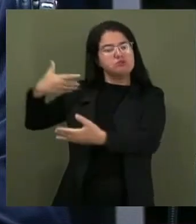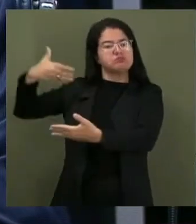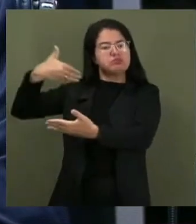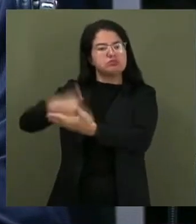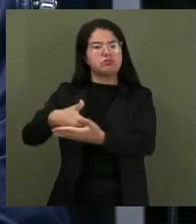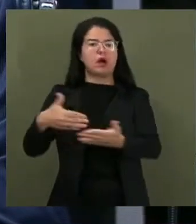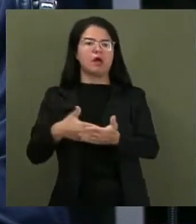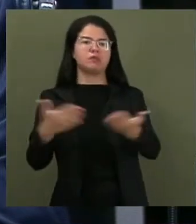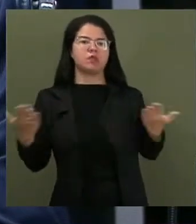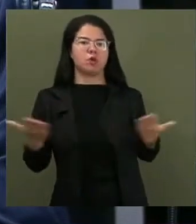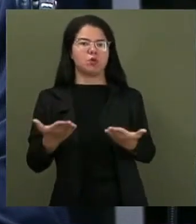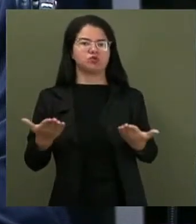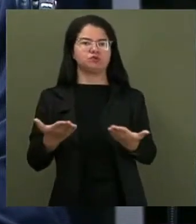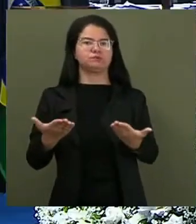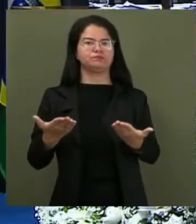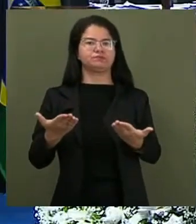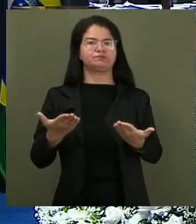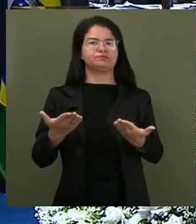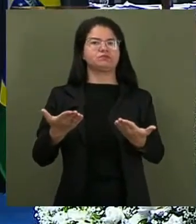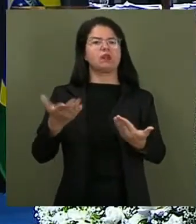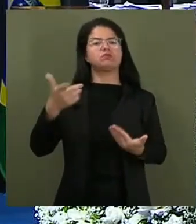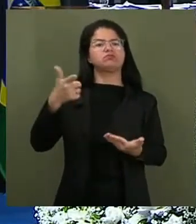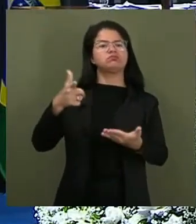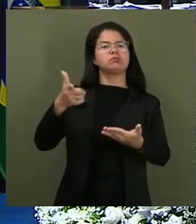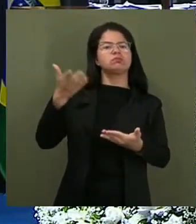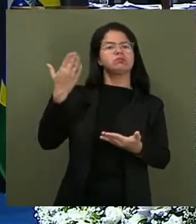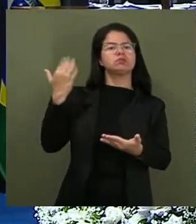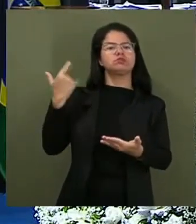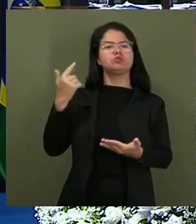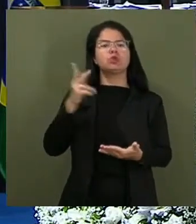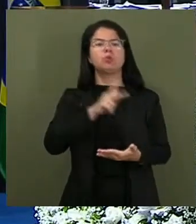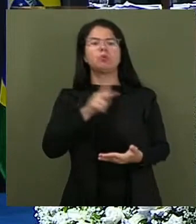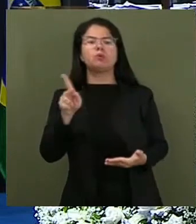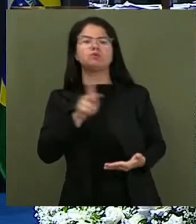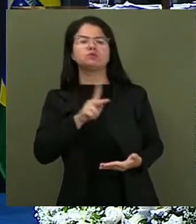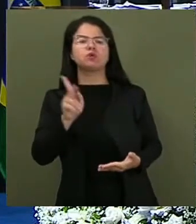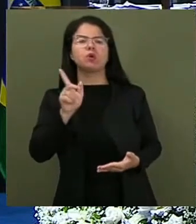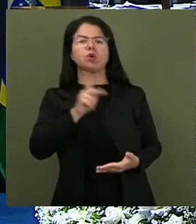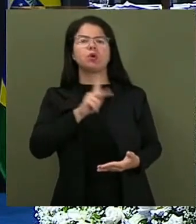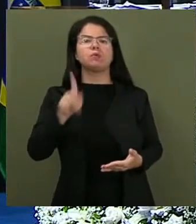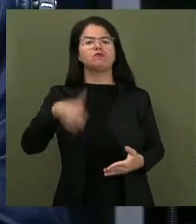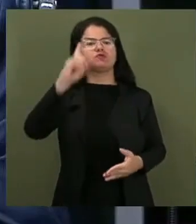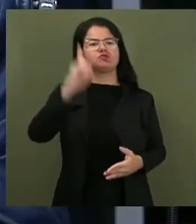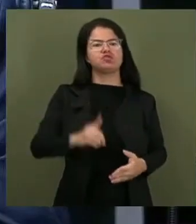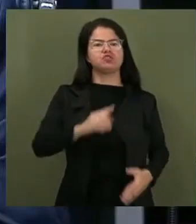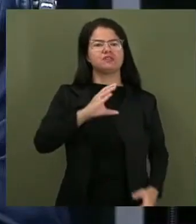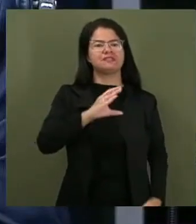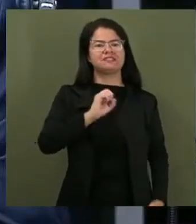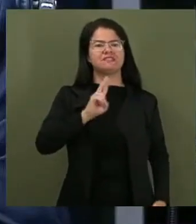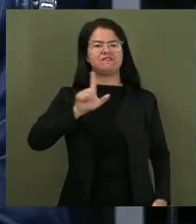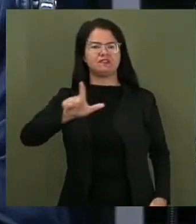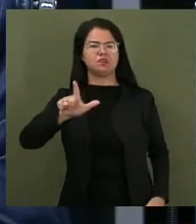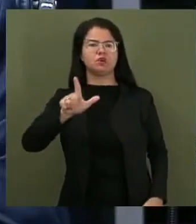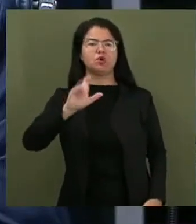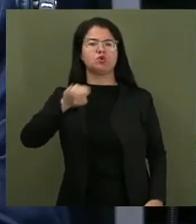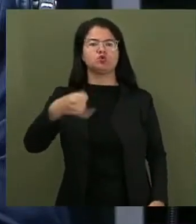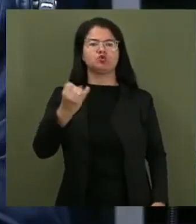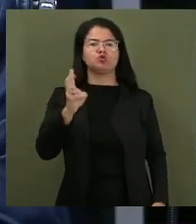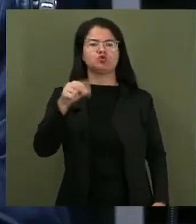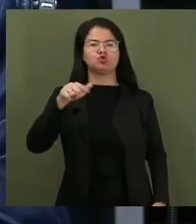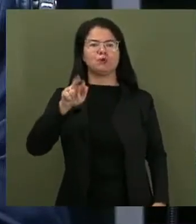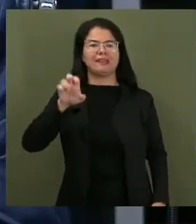Um antigo professor de todos nós, professor de Direito Civil, já falecido, professor Junqueira,